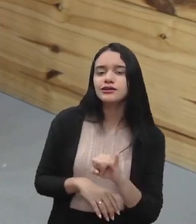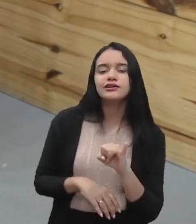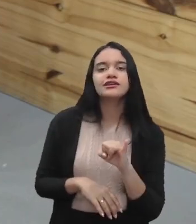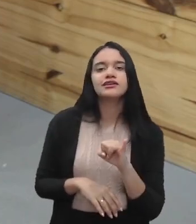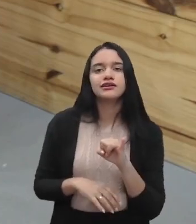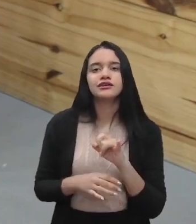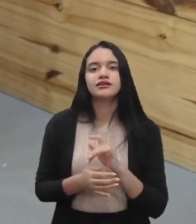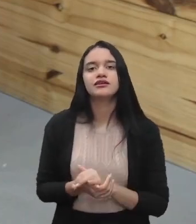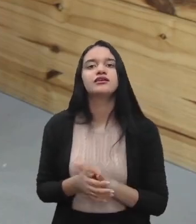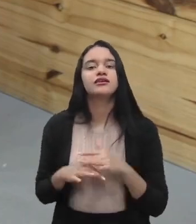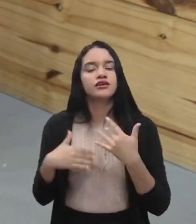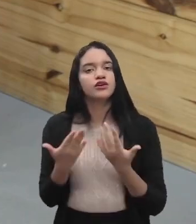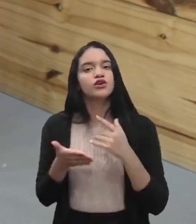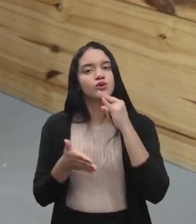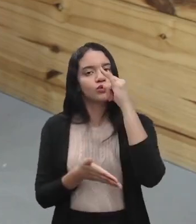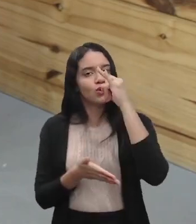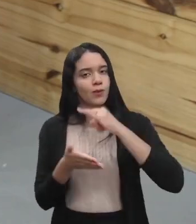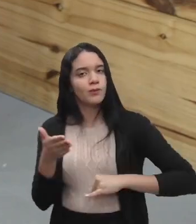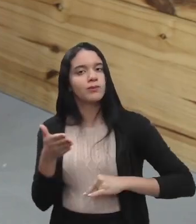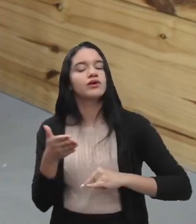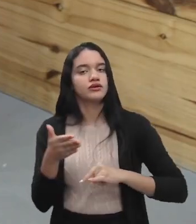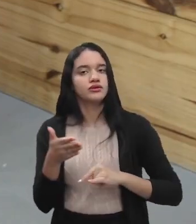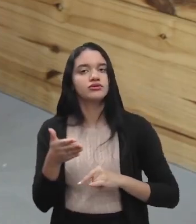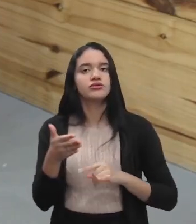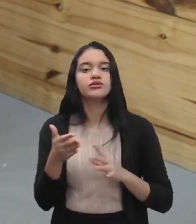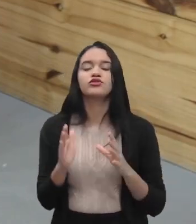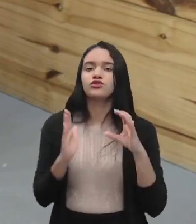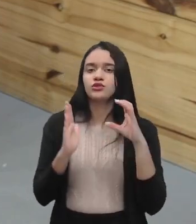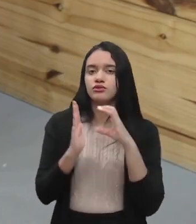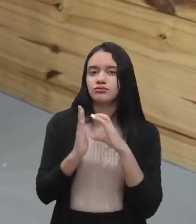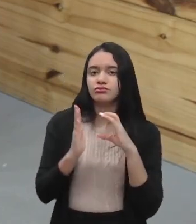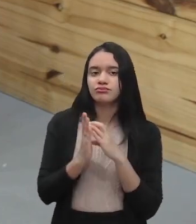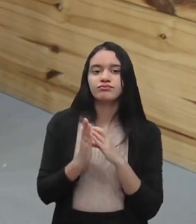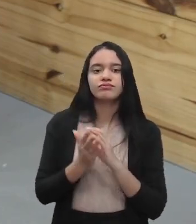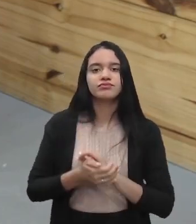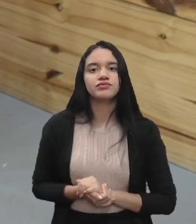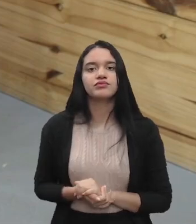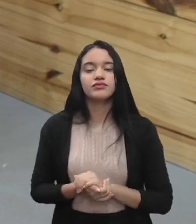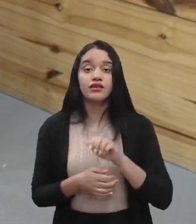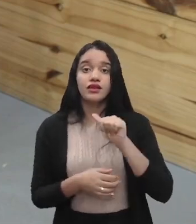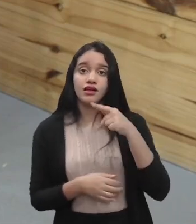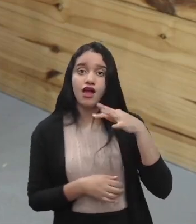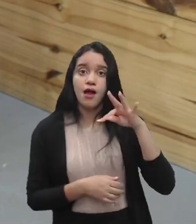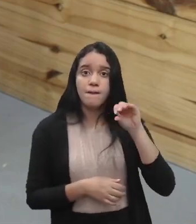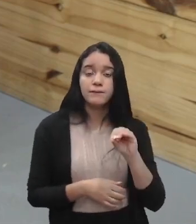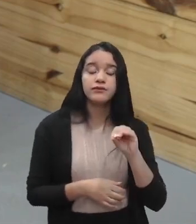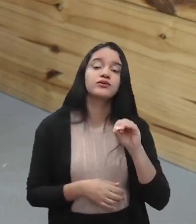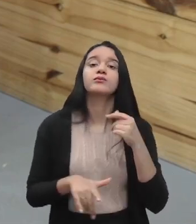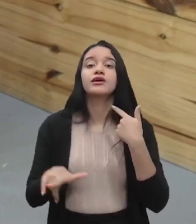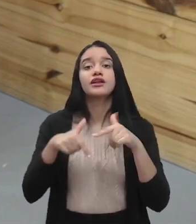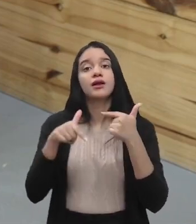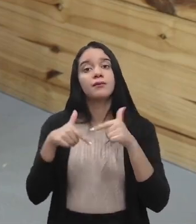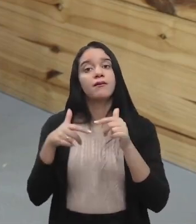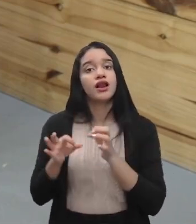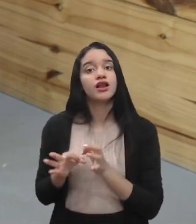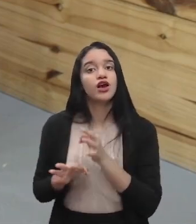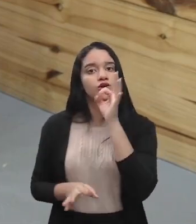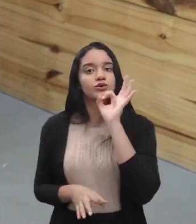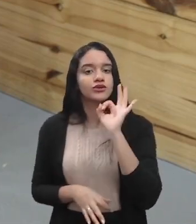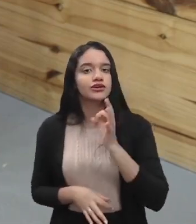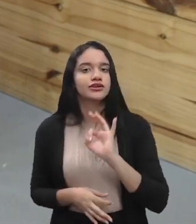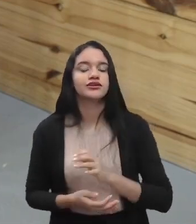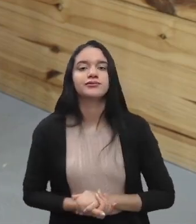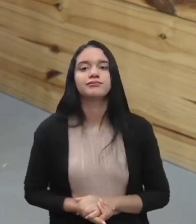ASO, aquele documentozinho que o funcionário também recebe, coloca lá, apto para trabalho em altura, certo?